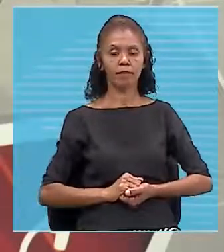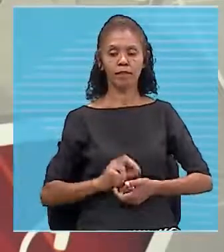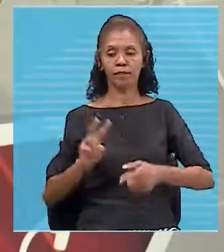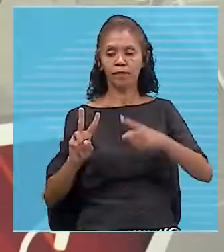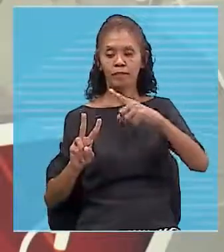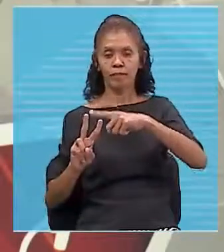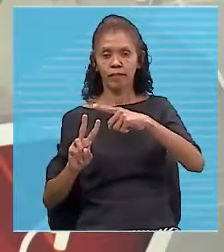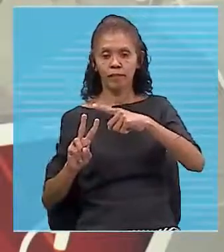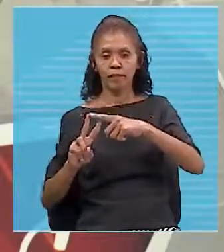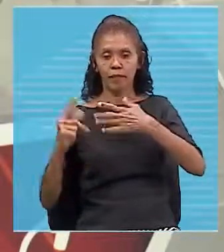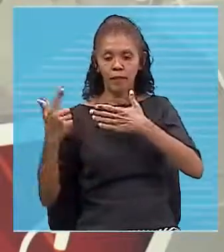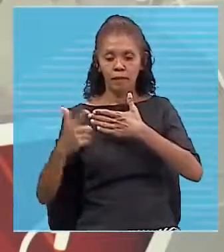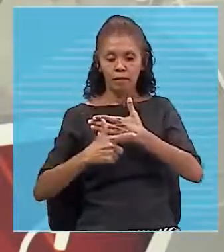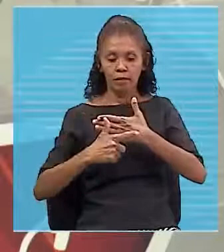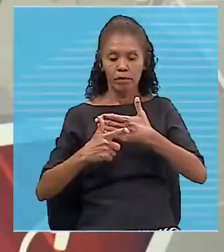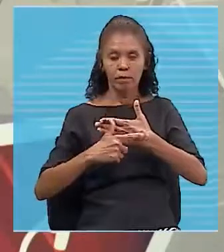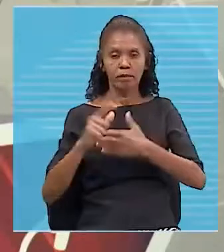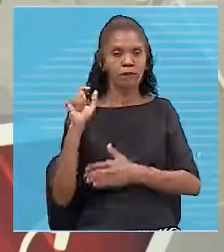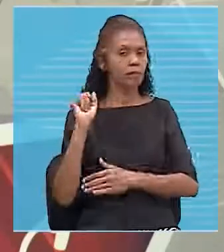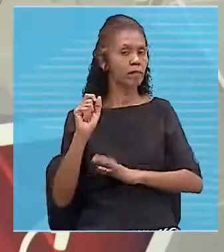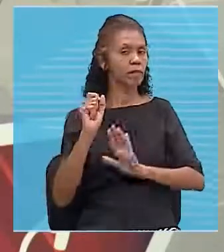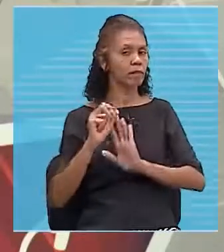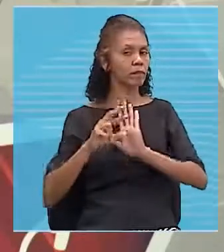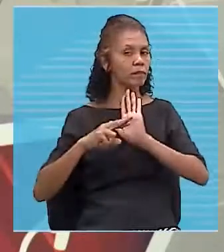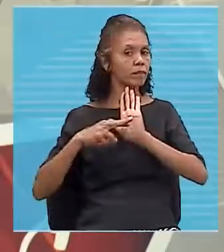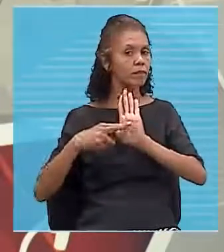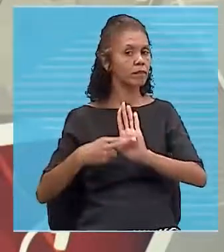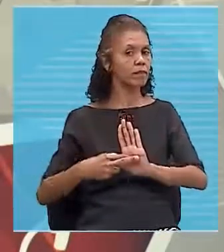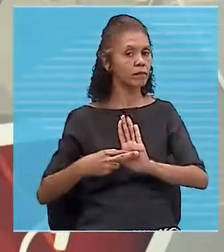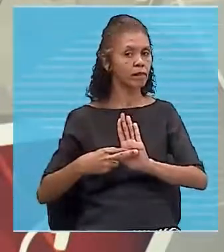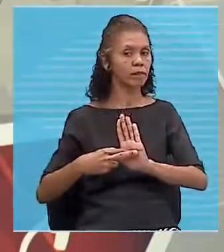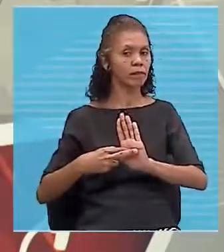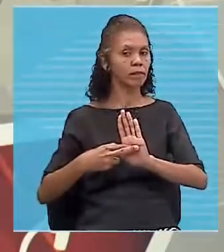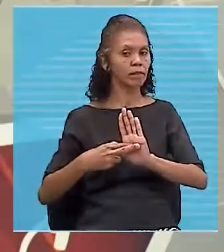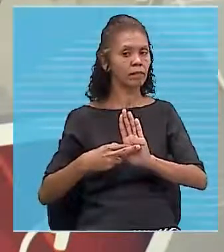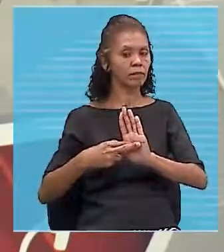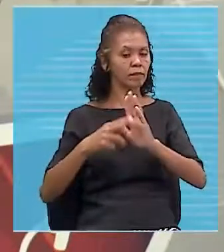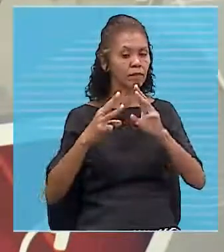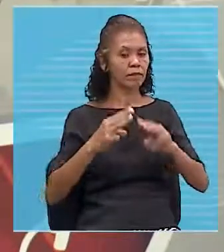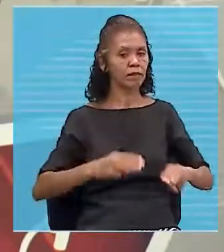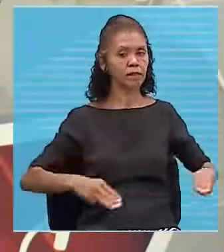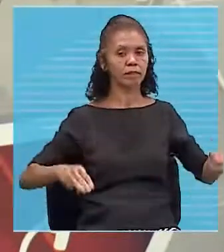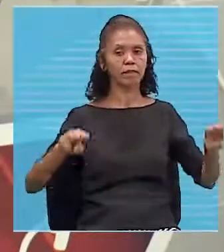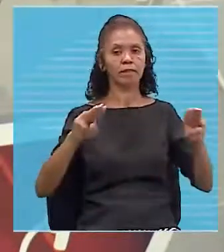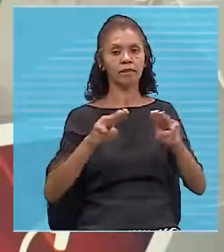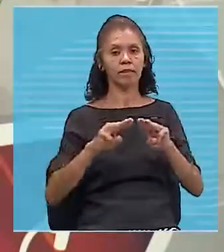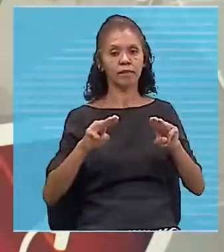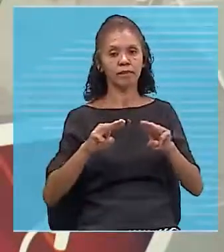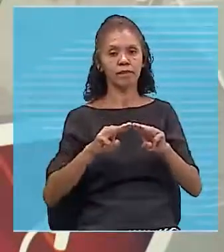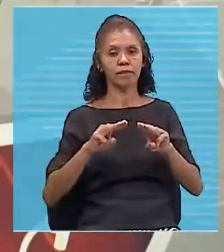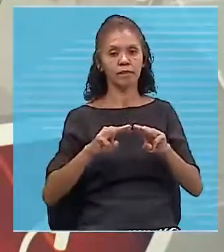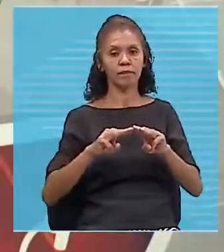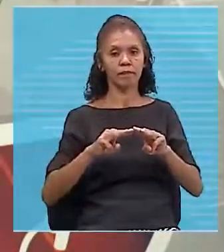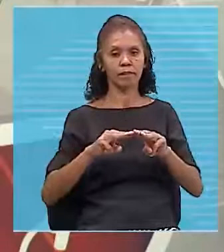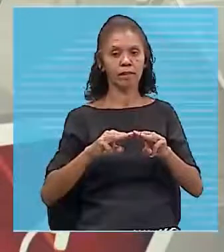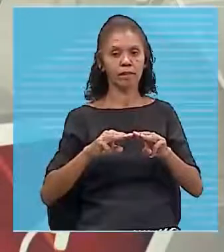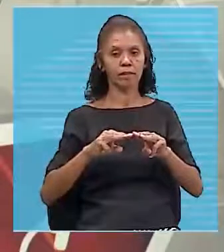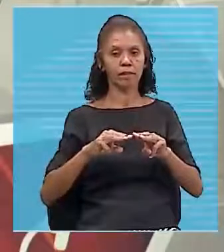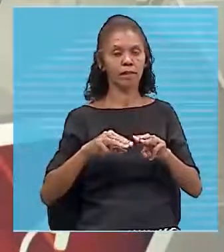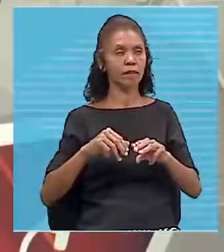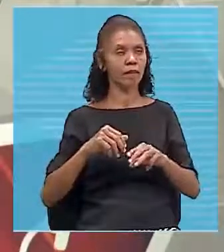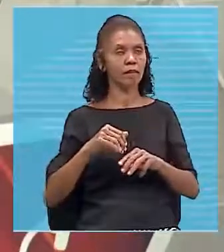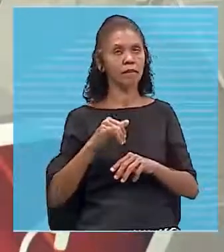representar o campo magnético. Porque se a gente colocar,